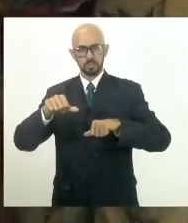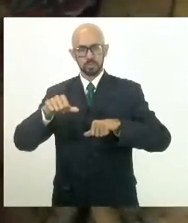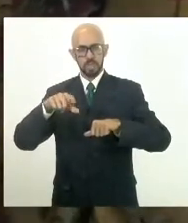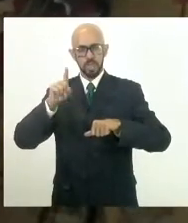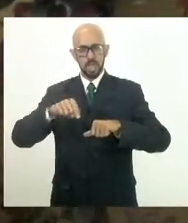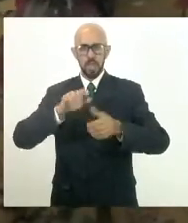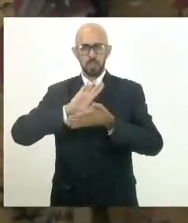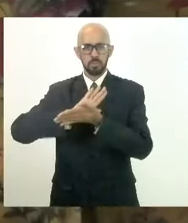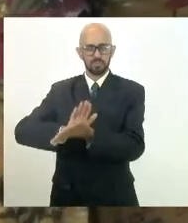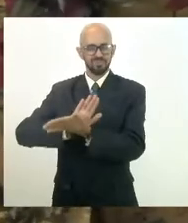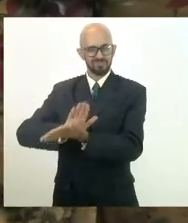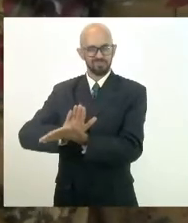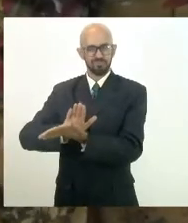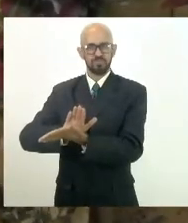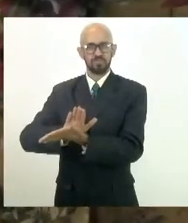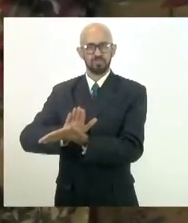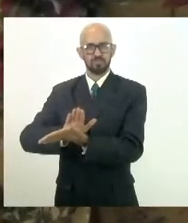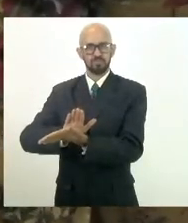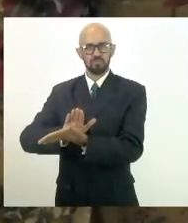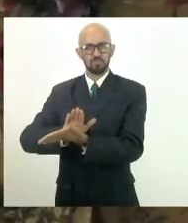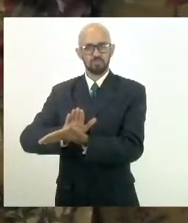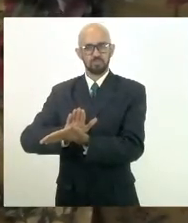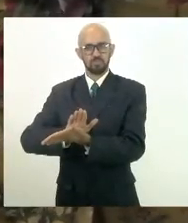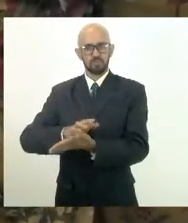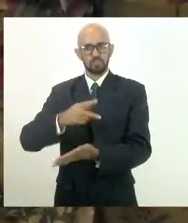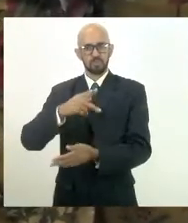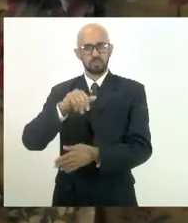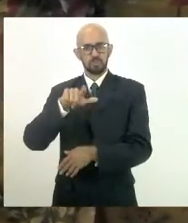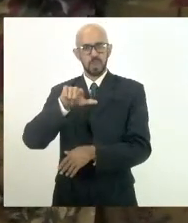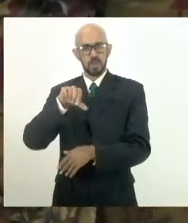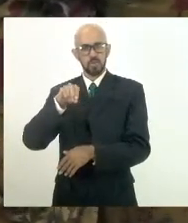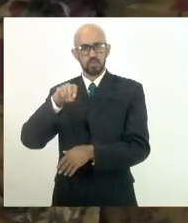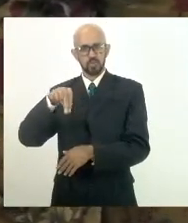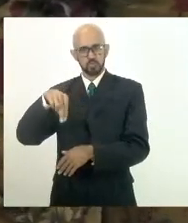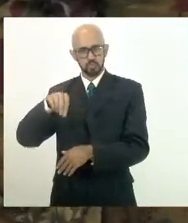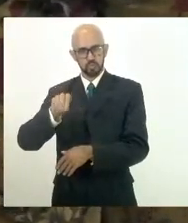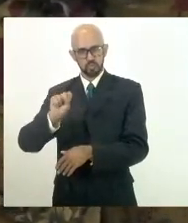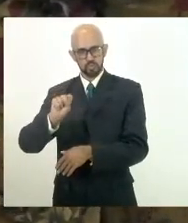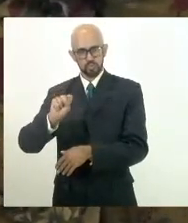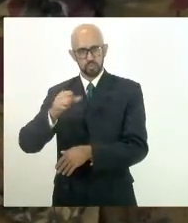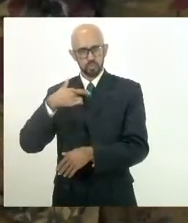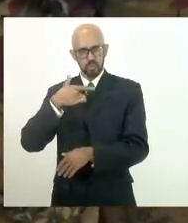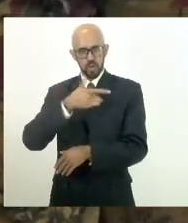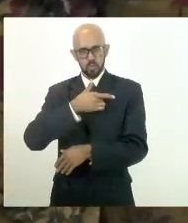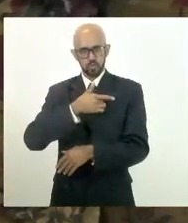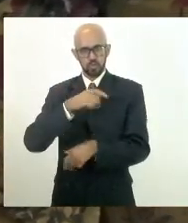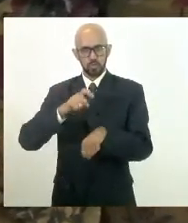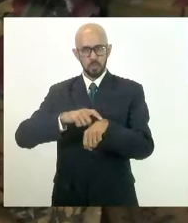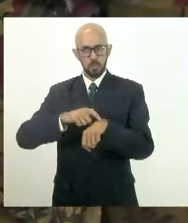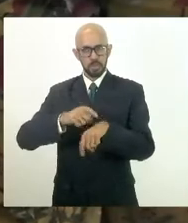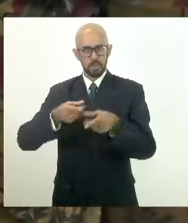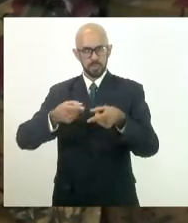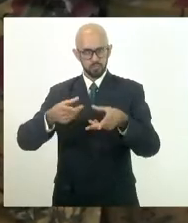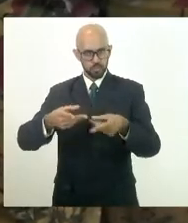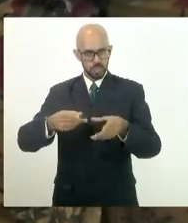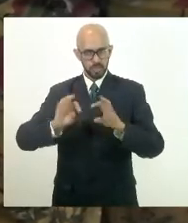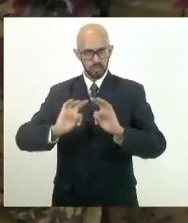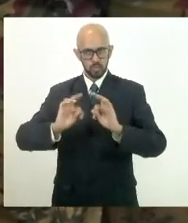perversidade desses planos de saúde, na hora de vender o produto é tudo